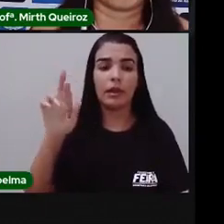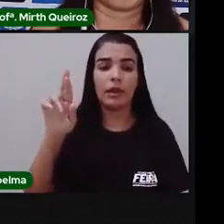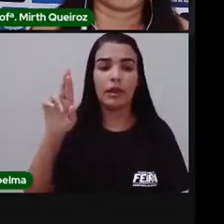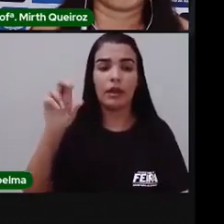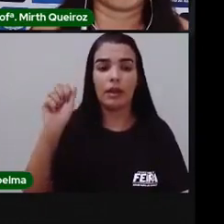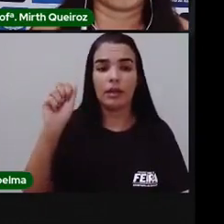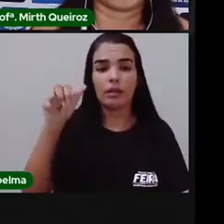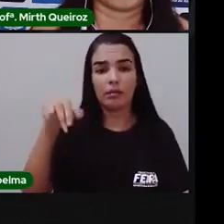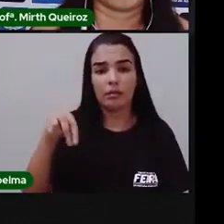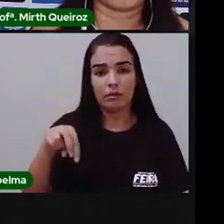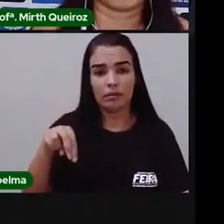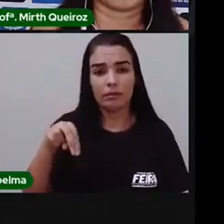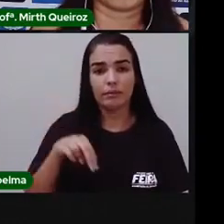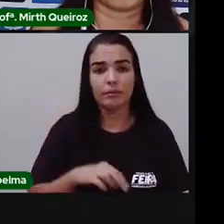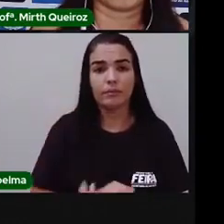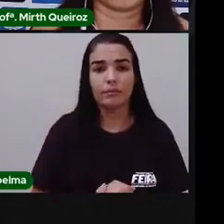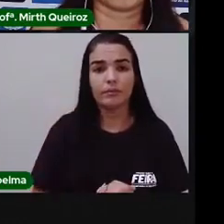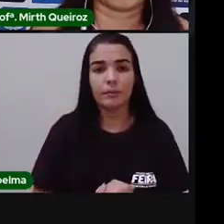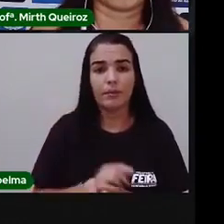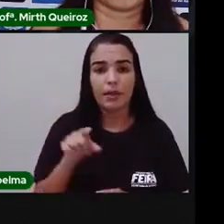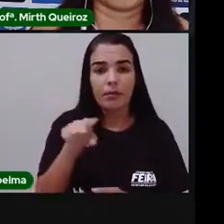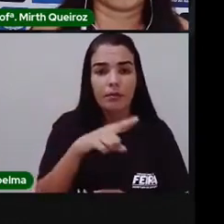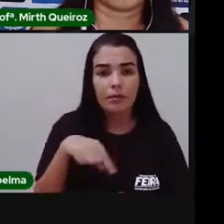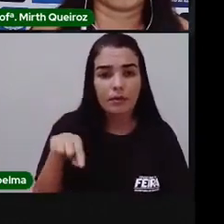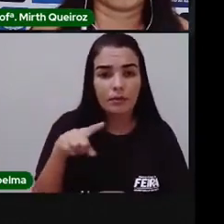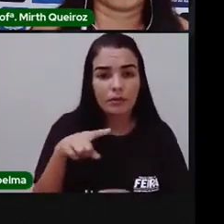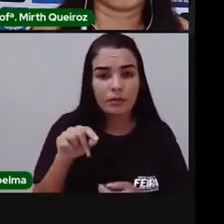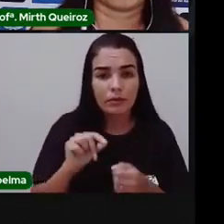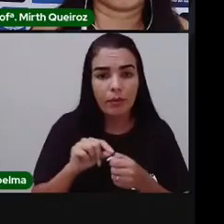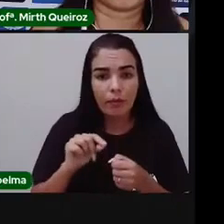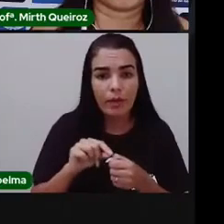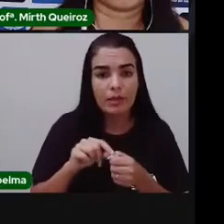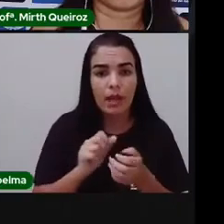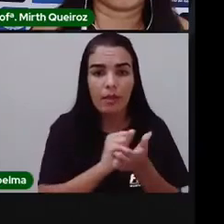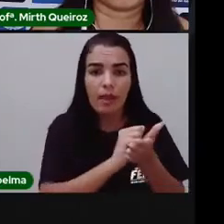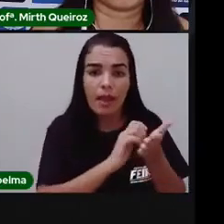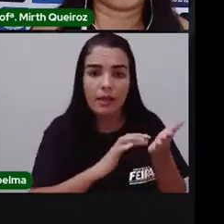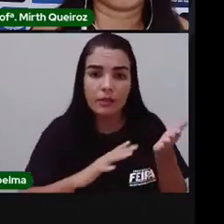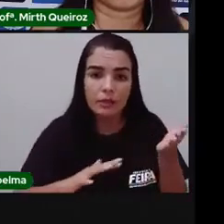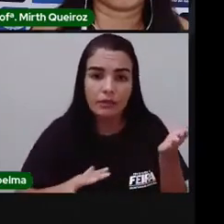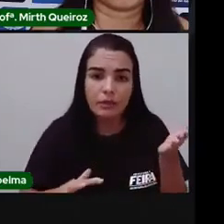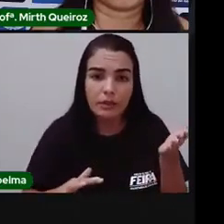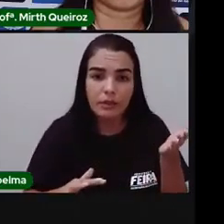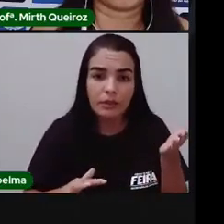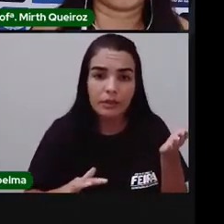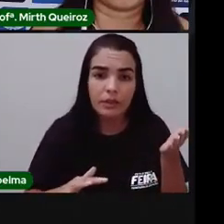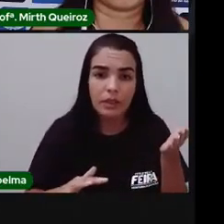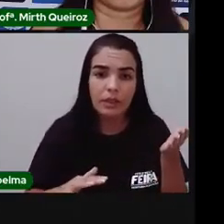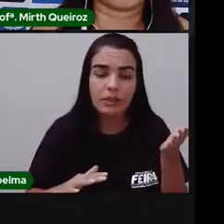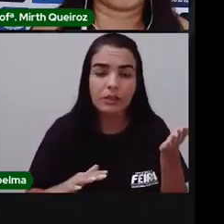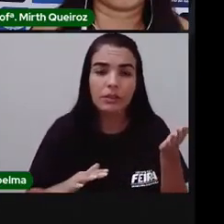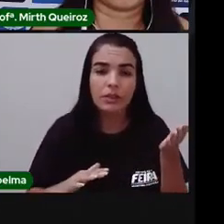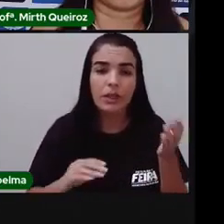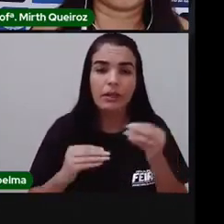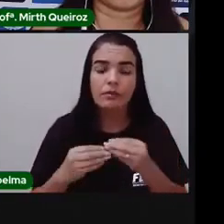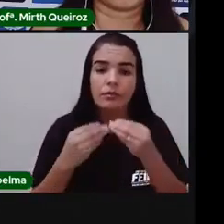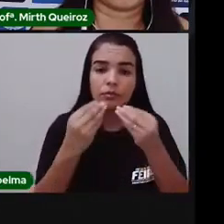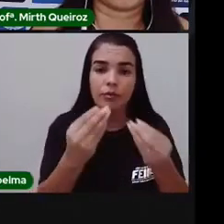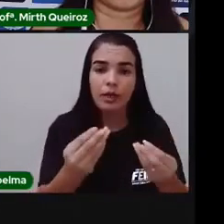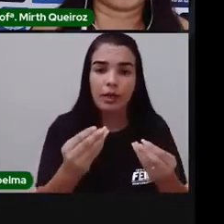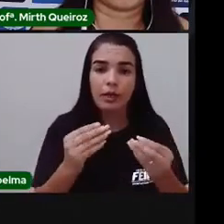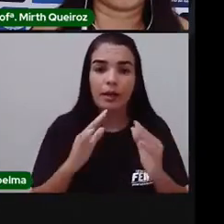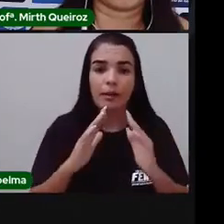vocês vão fazer, né? Uma atividade do tangrã que foi enviado pelos